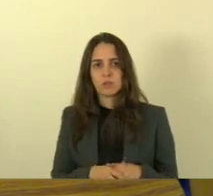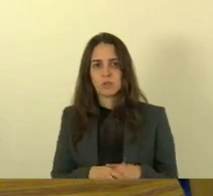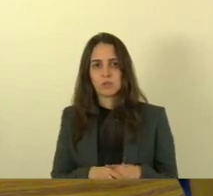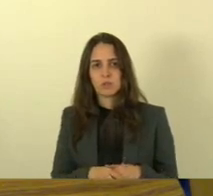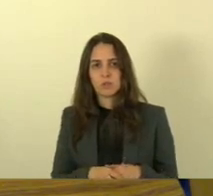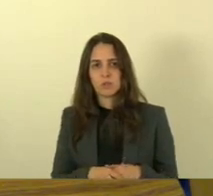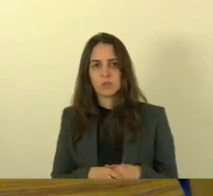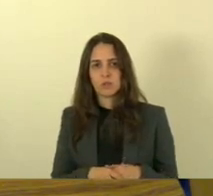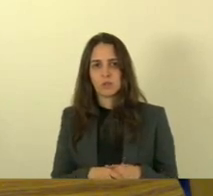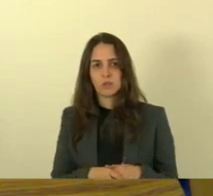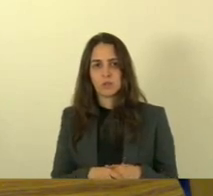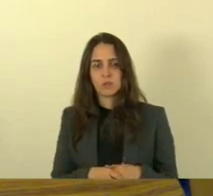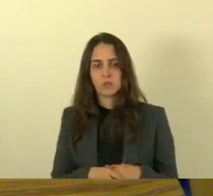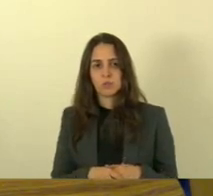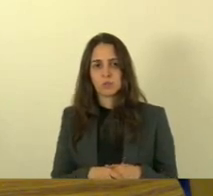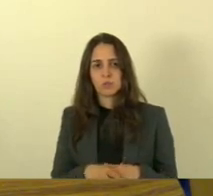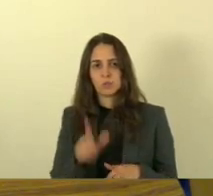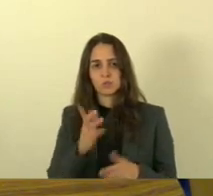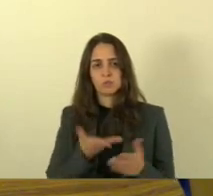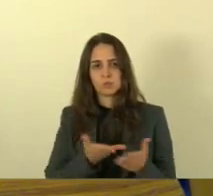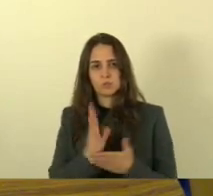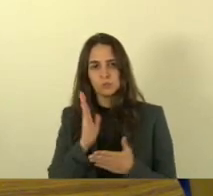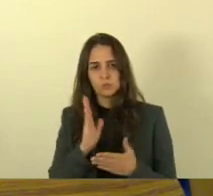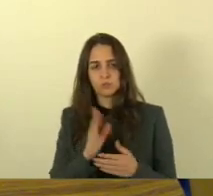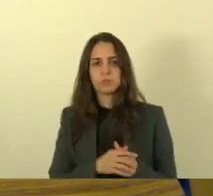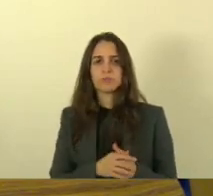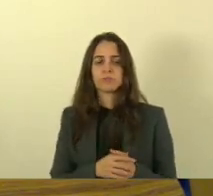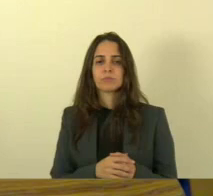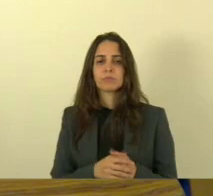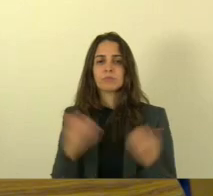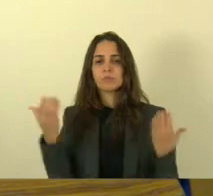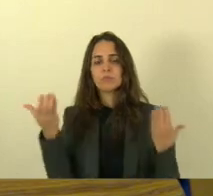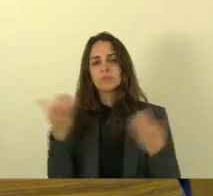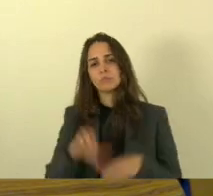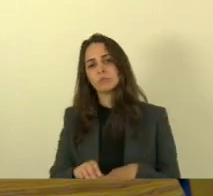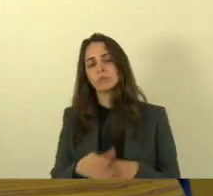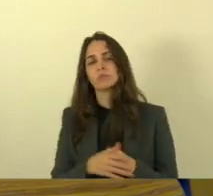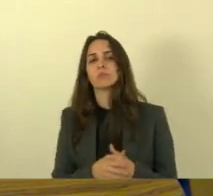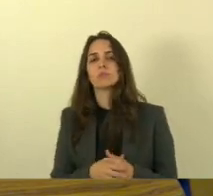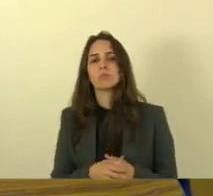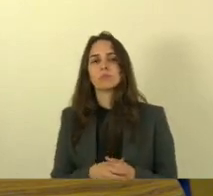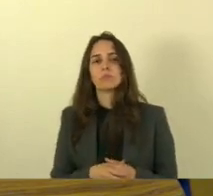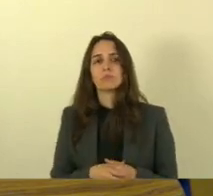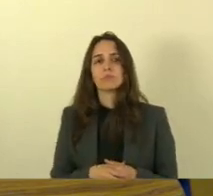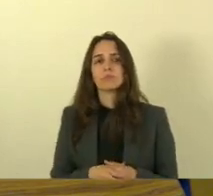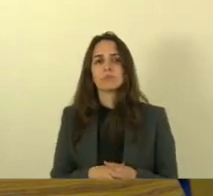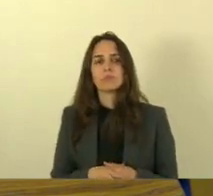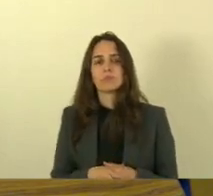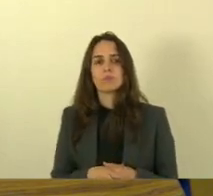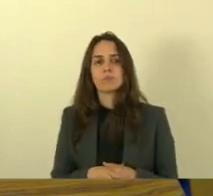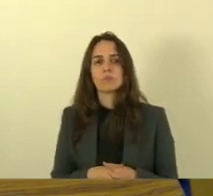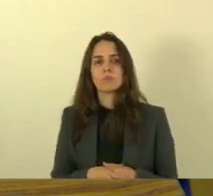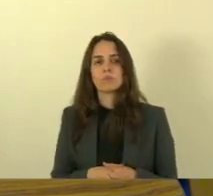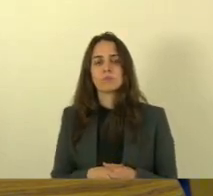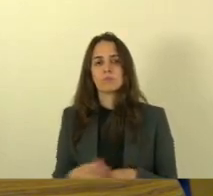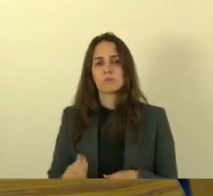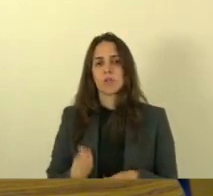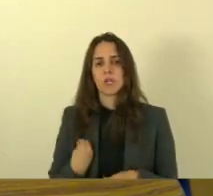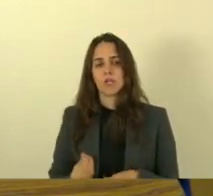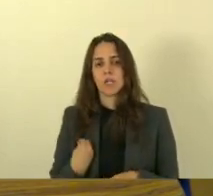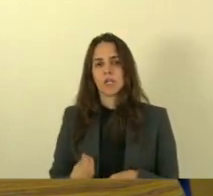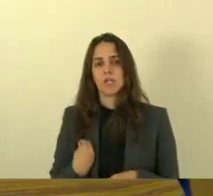passaram que vocês fizeram o concurso e passaram aqui em cima nós temos o Bruno